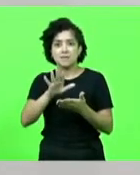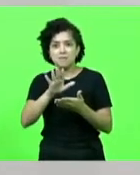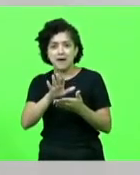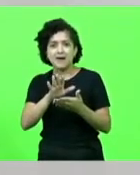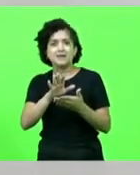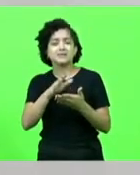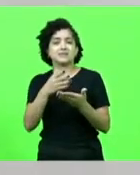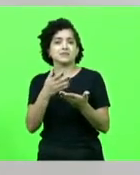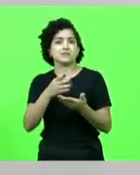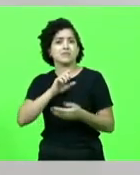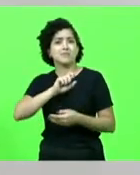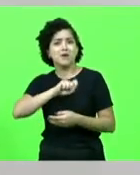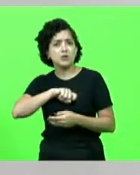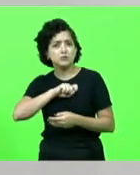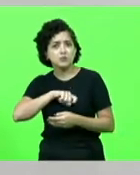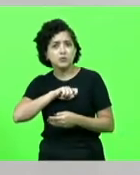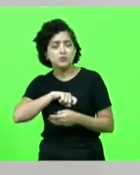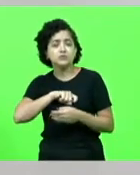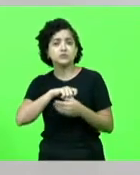casa.